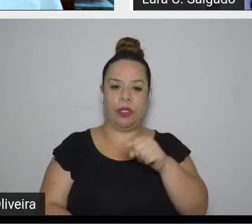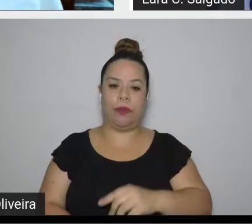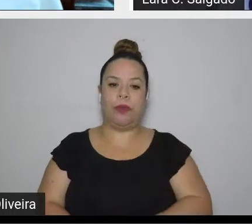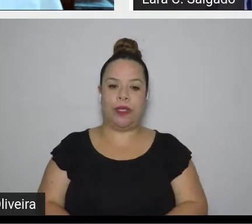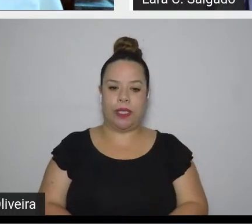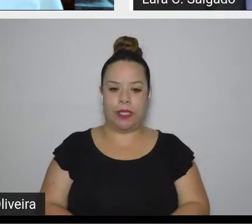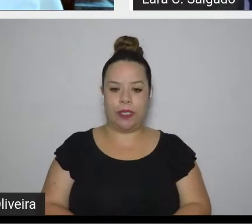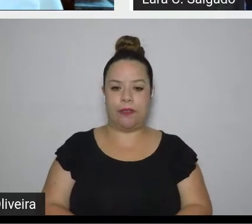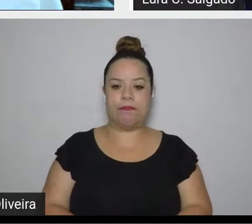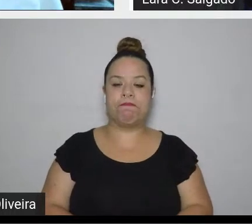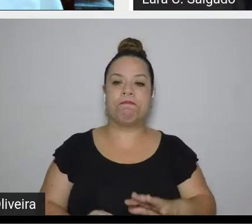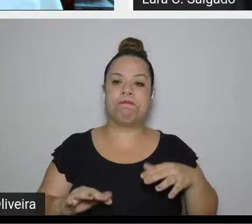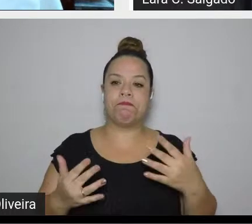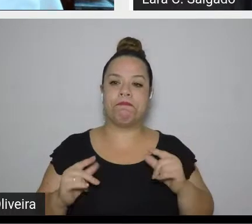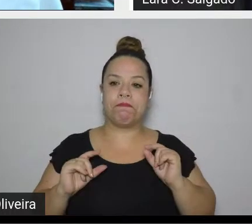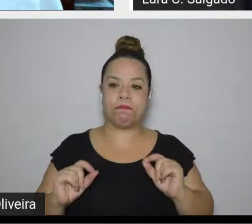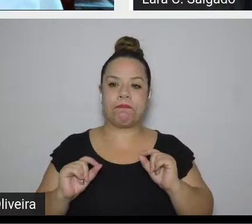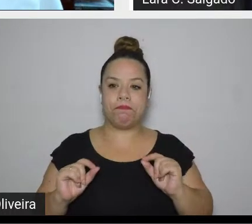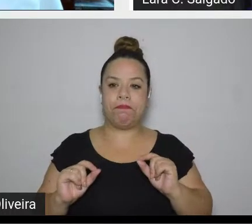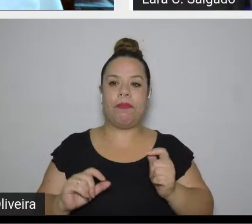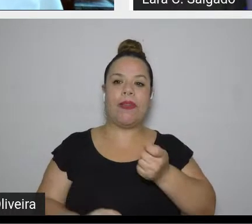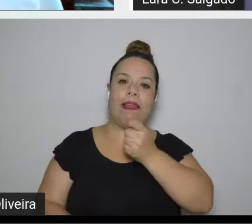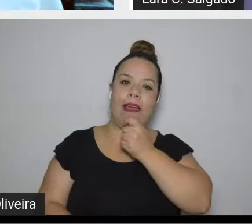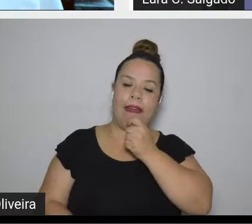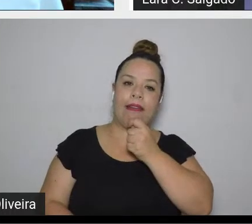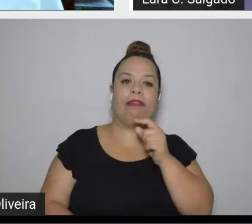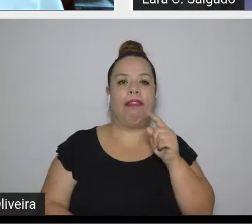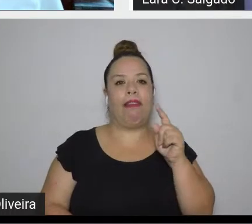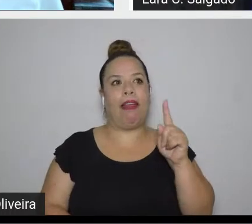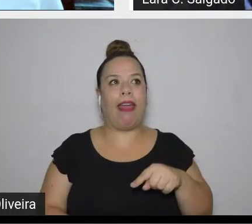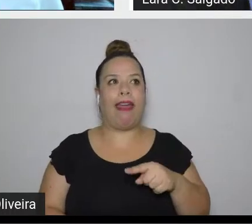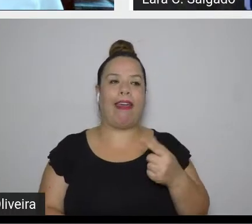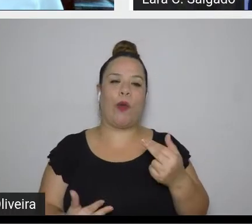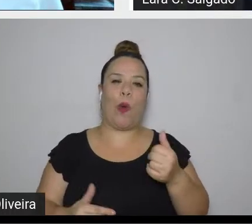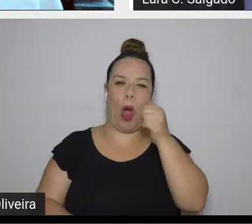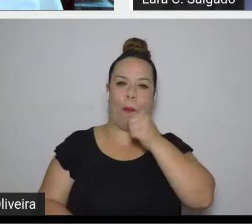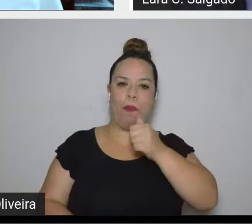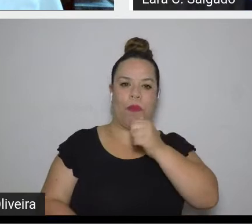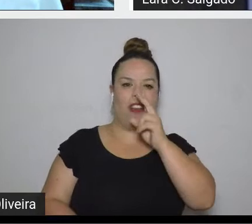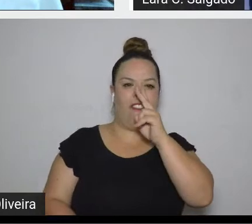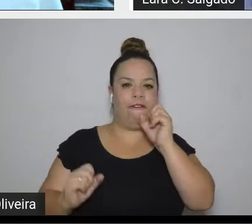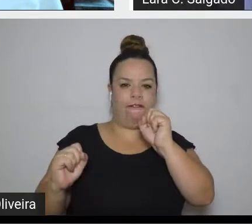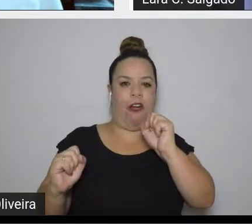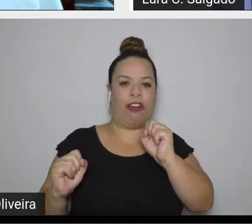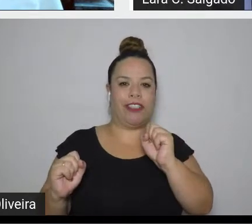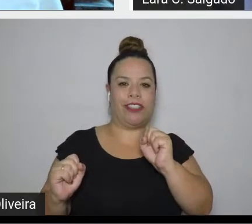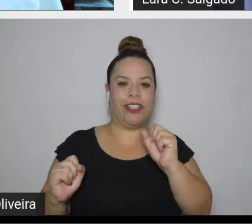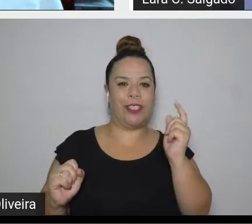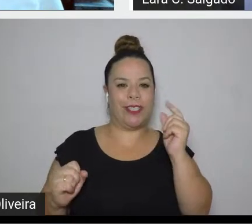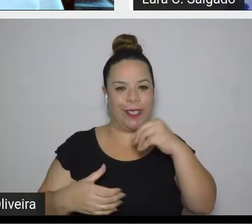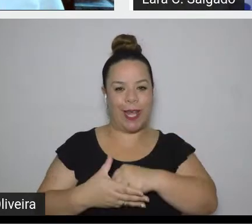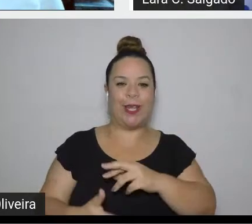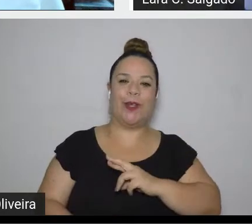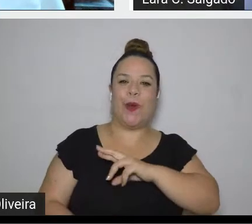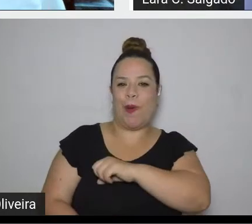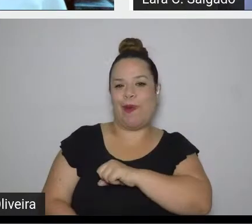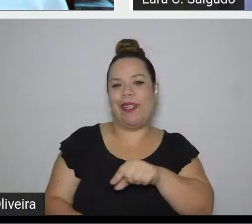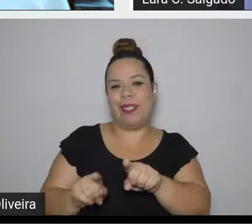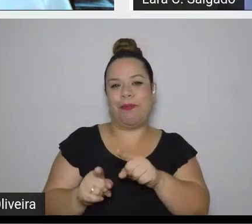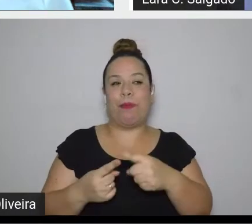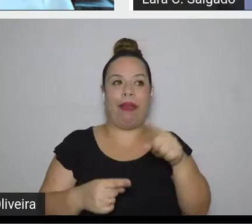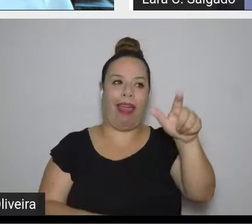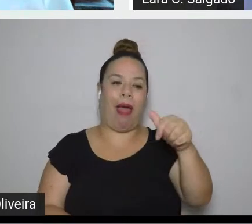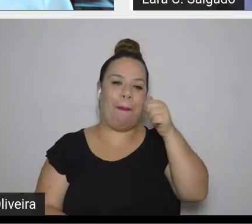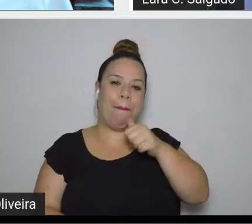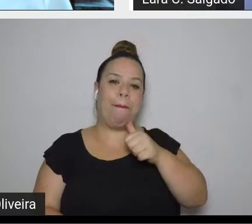então, ainda é uma mulher forte num romance do Saramago, não é? E